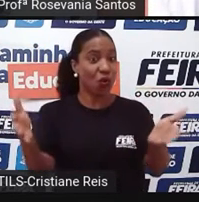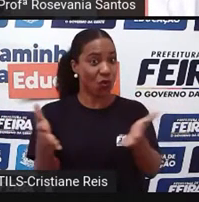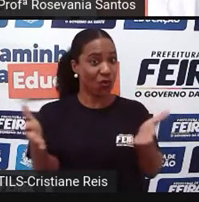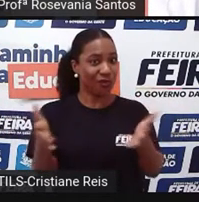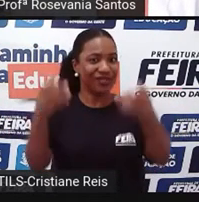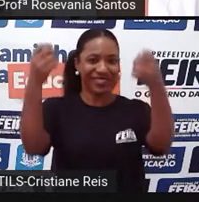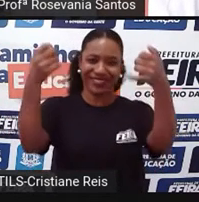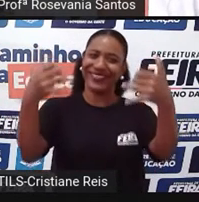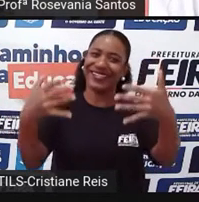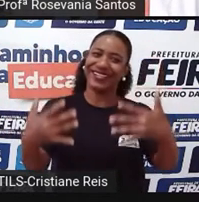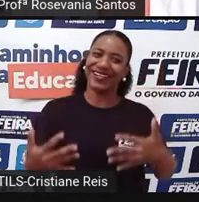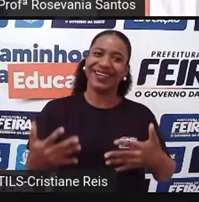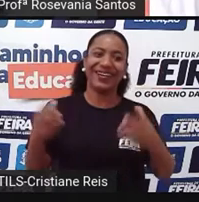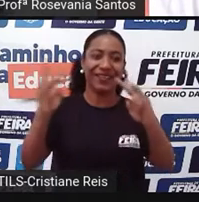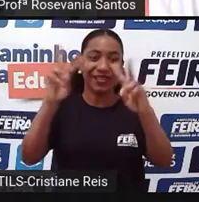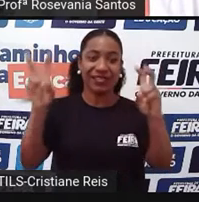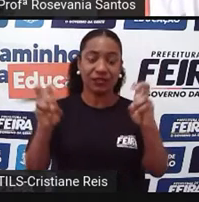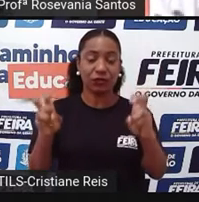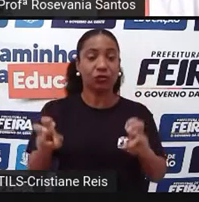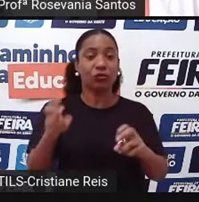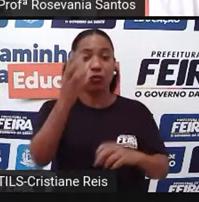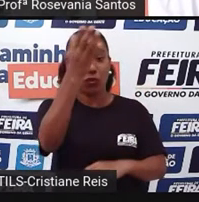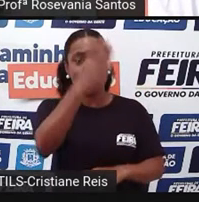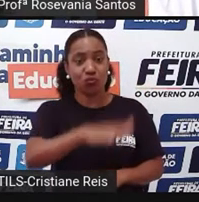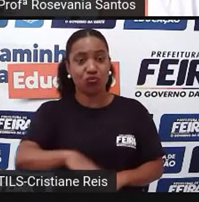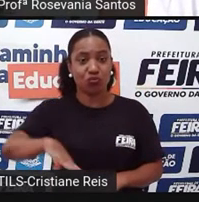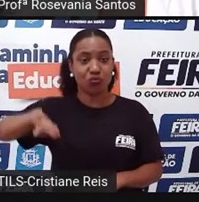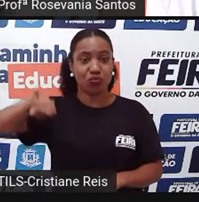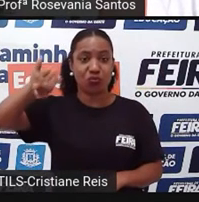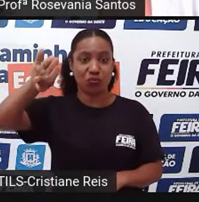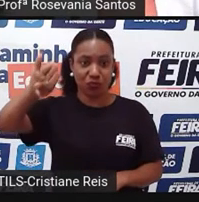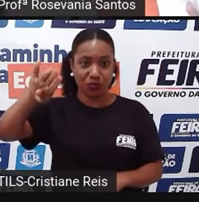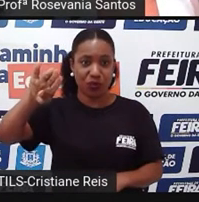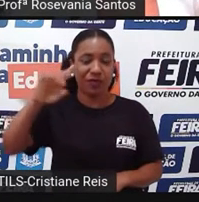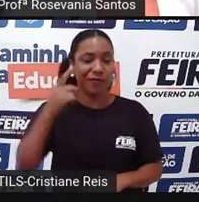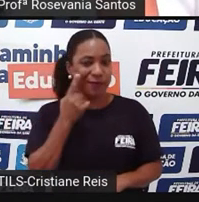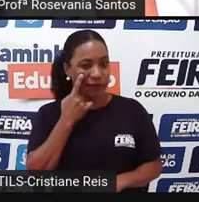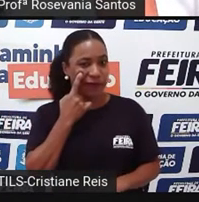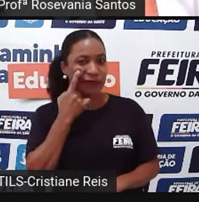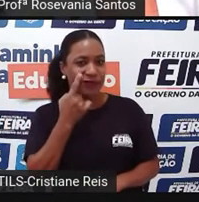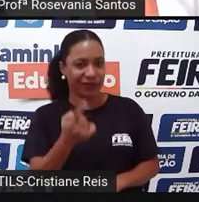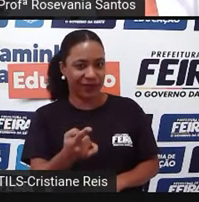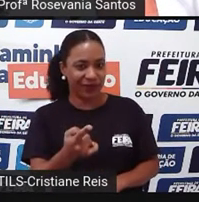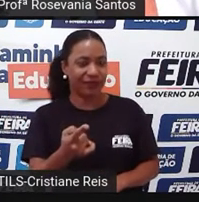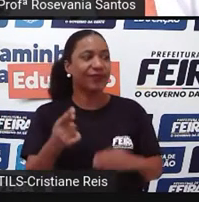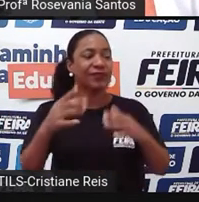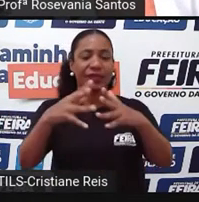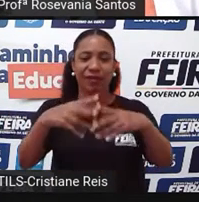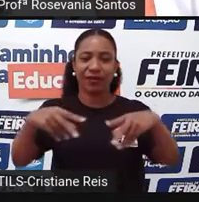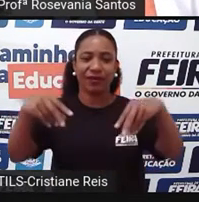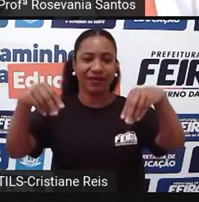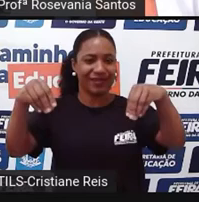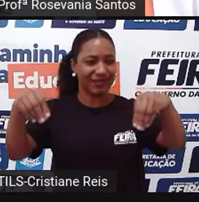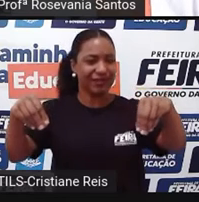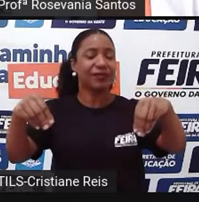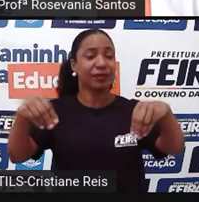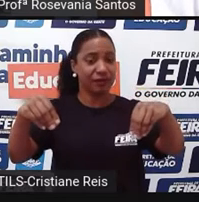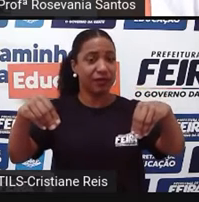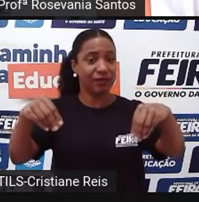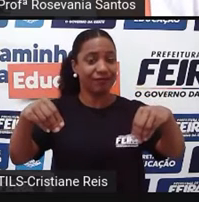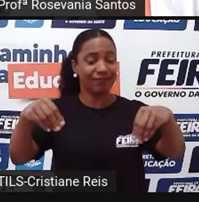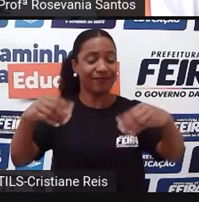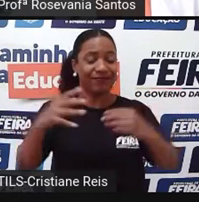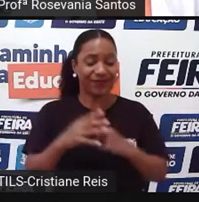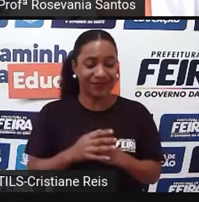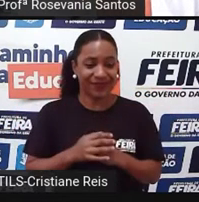E que é esse lugar que a gente habita, que a gente, né, pisa essa camada, vamos dizer assim, mais próxima da gente,